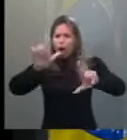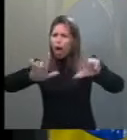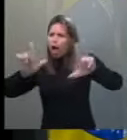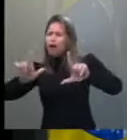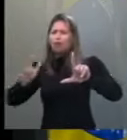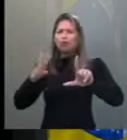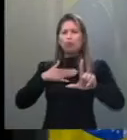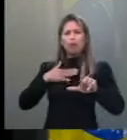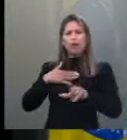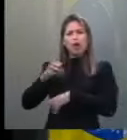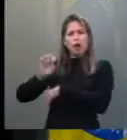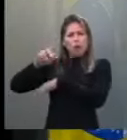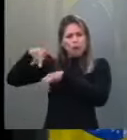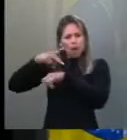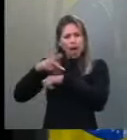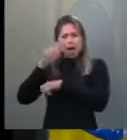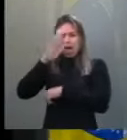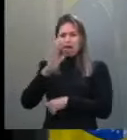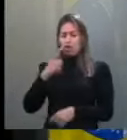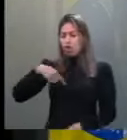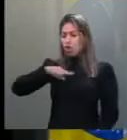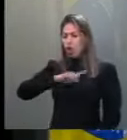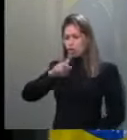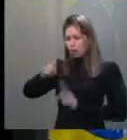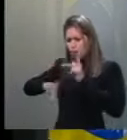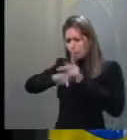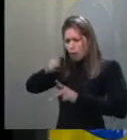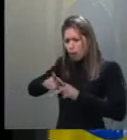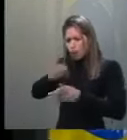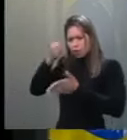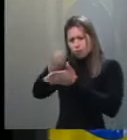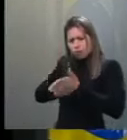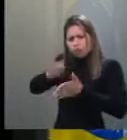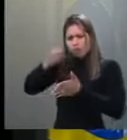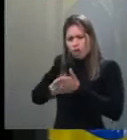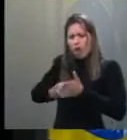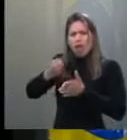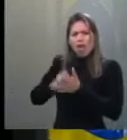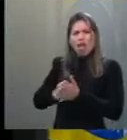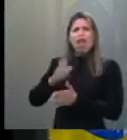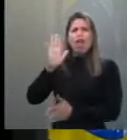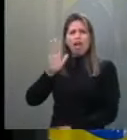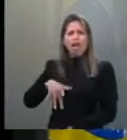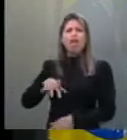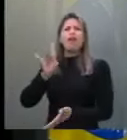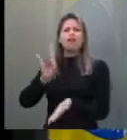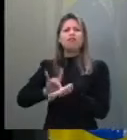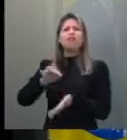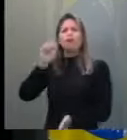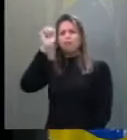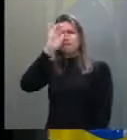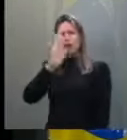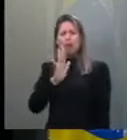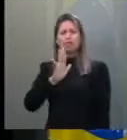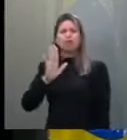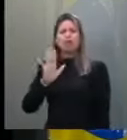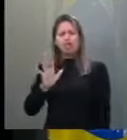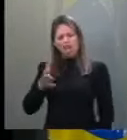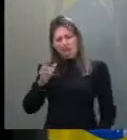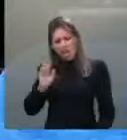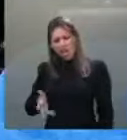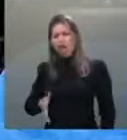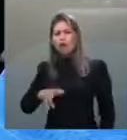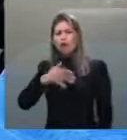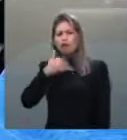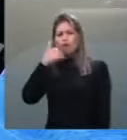Isso para nós do Acre, um povo que lutou para ser brasileiro, isso é uma vergonha. Obrigado, senhor presidente.